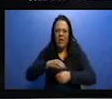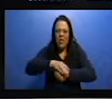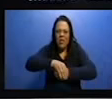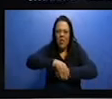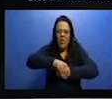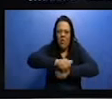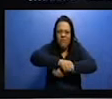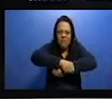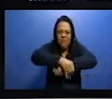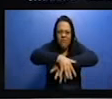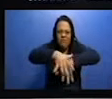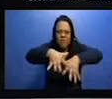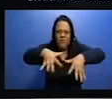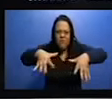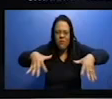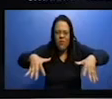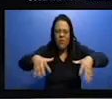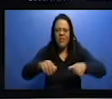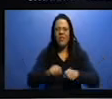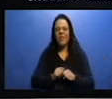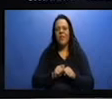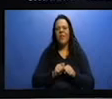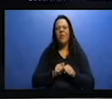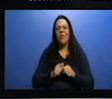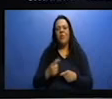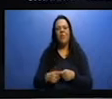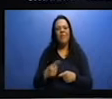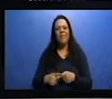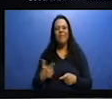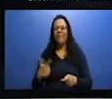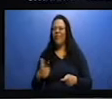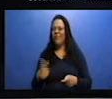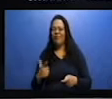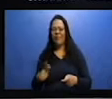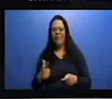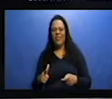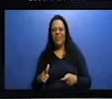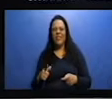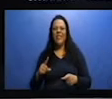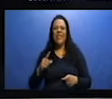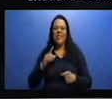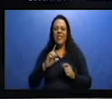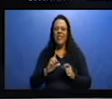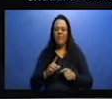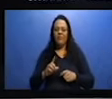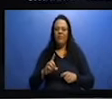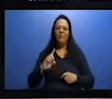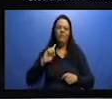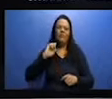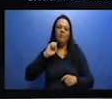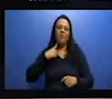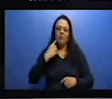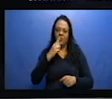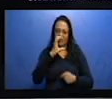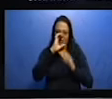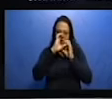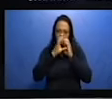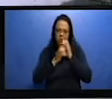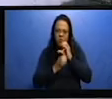epidemias, principalmente originadas das condições precárias de saneamento básico, hoje na modernidade elas são controladas.